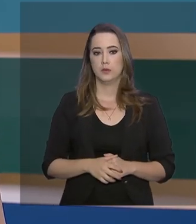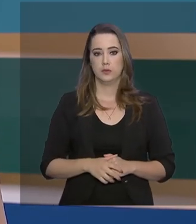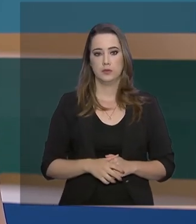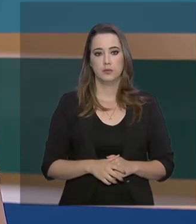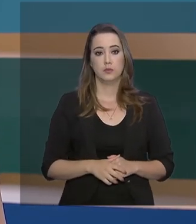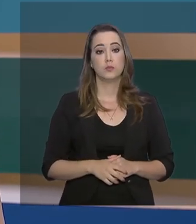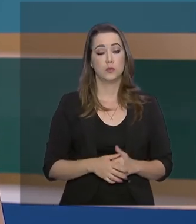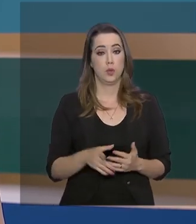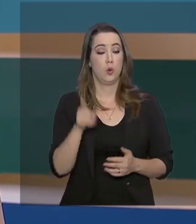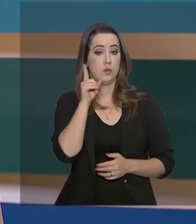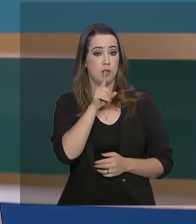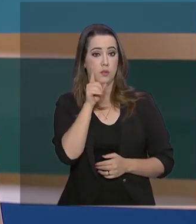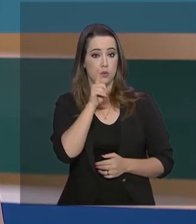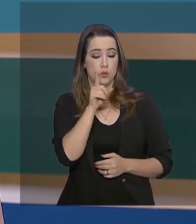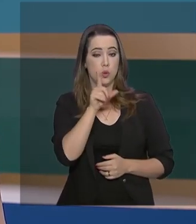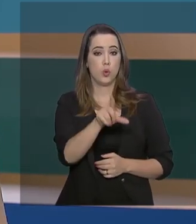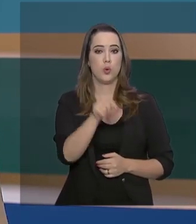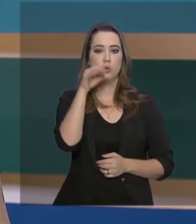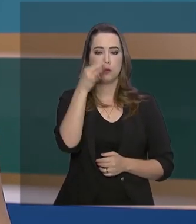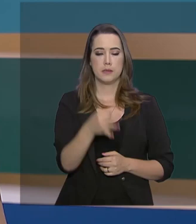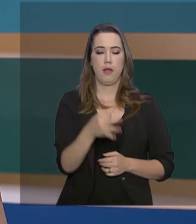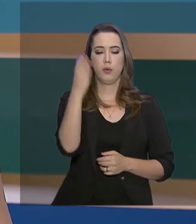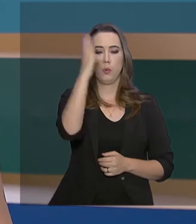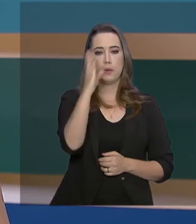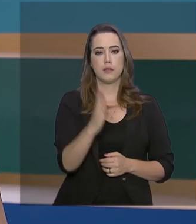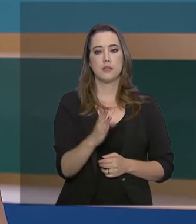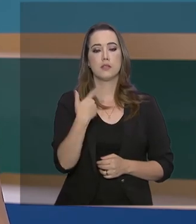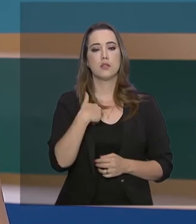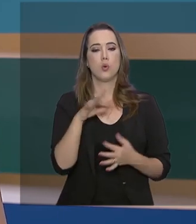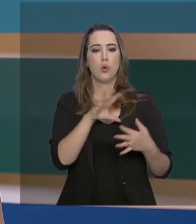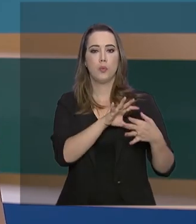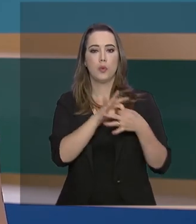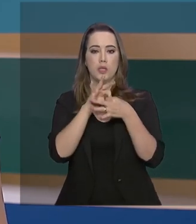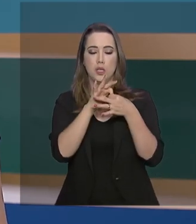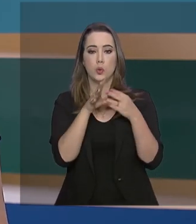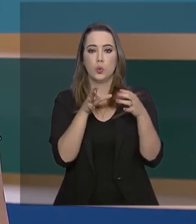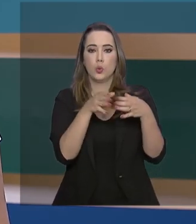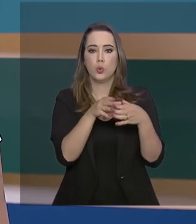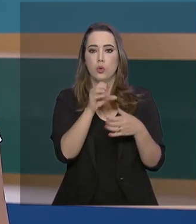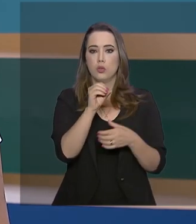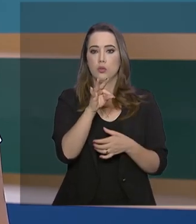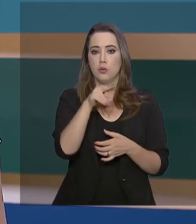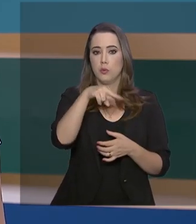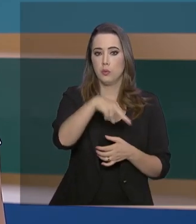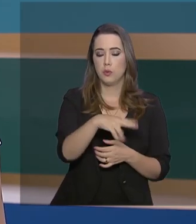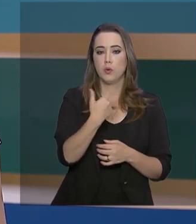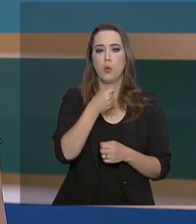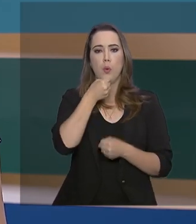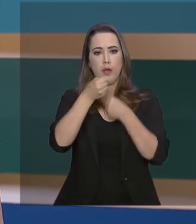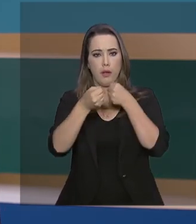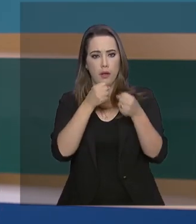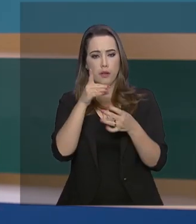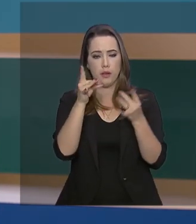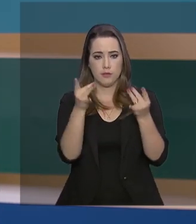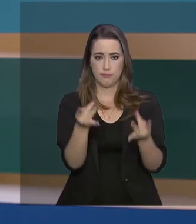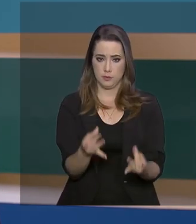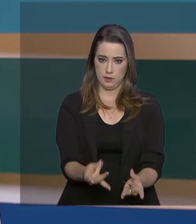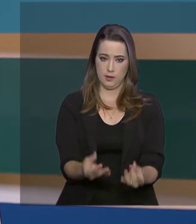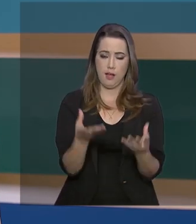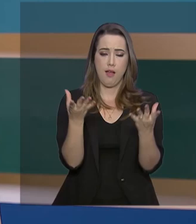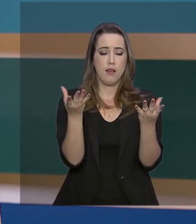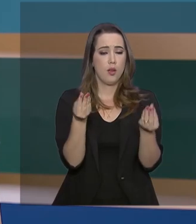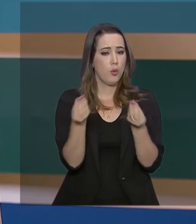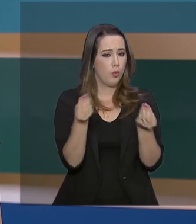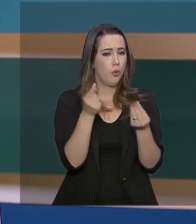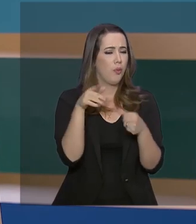nomearam oficialmente o Brasil como um aliado prioritário da OTAN. O repórter Ricardo Ferraz explica a importância dessa